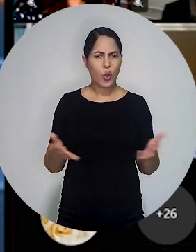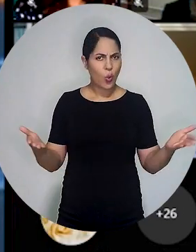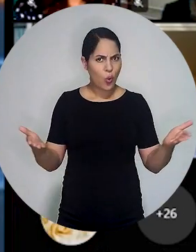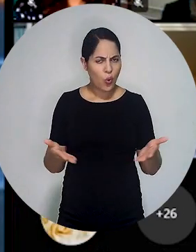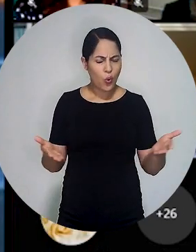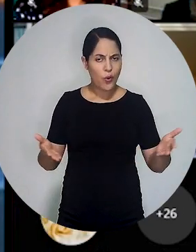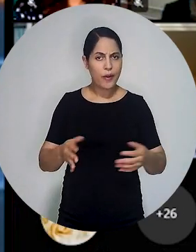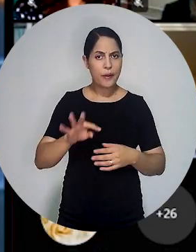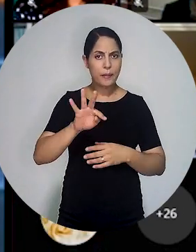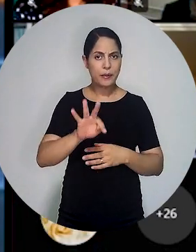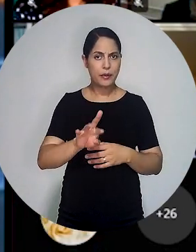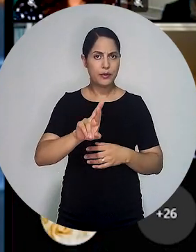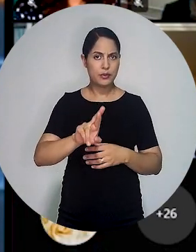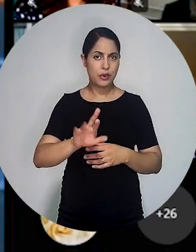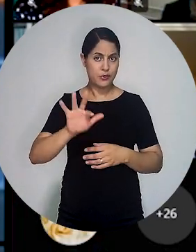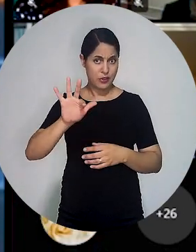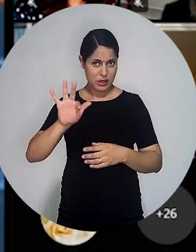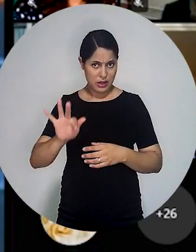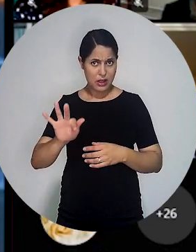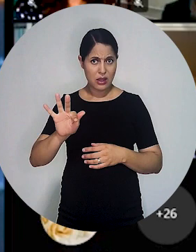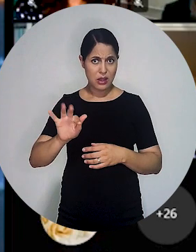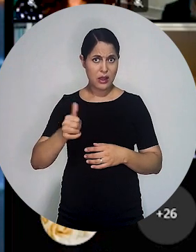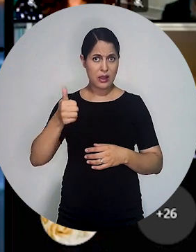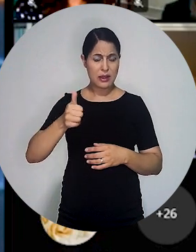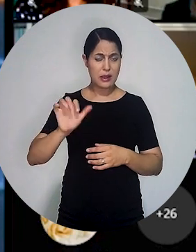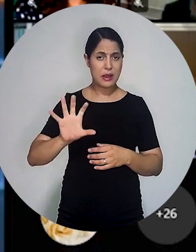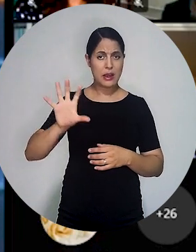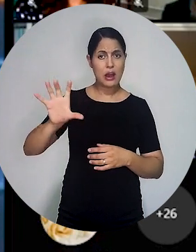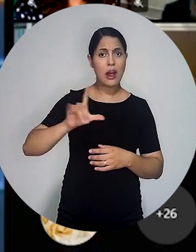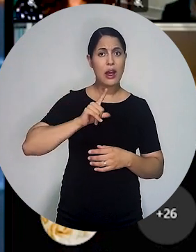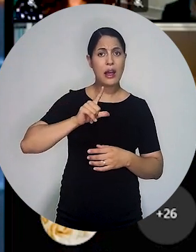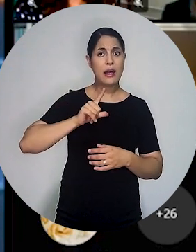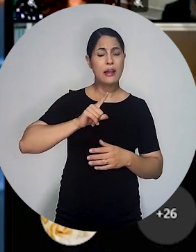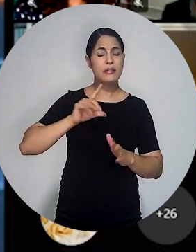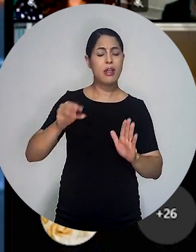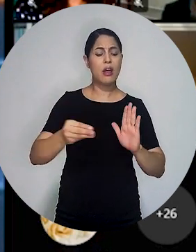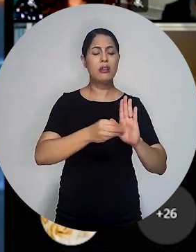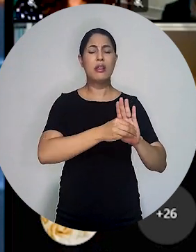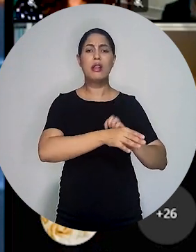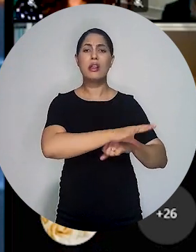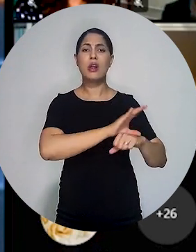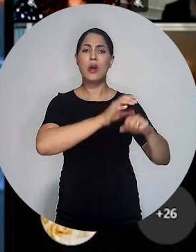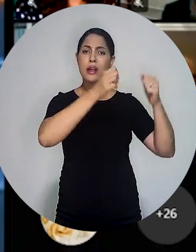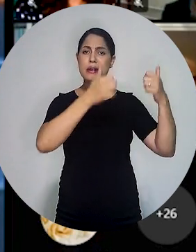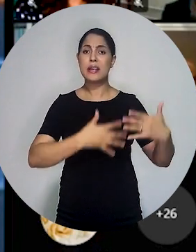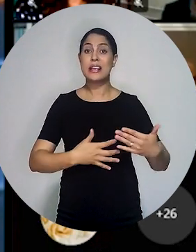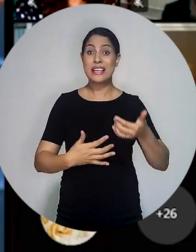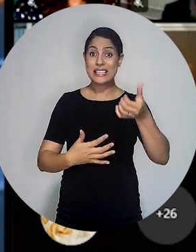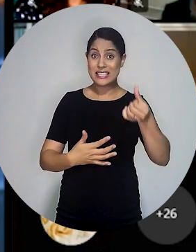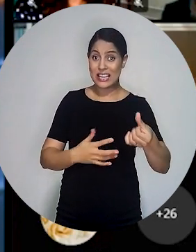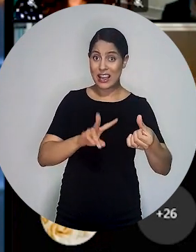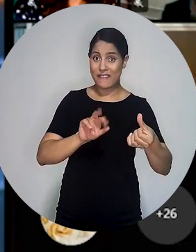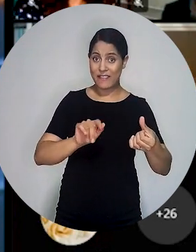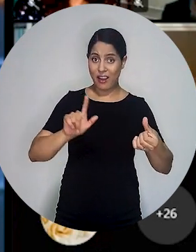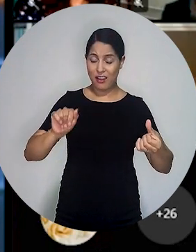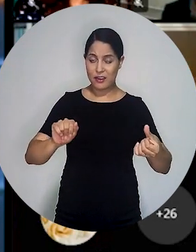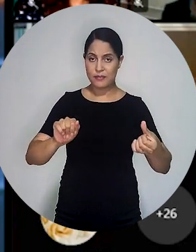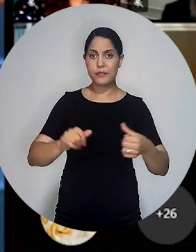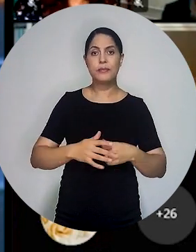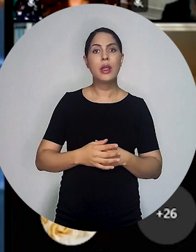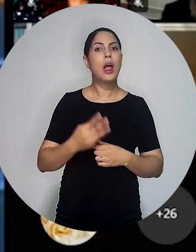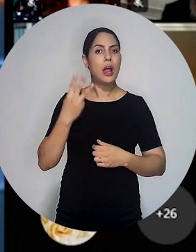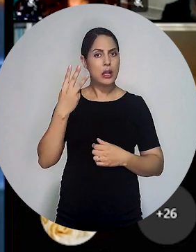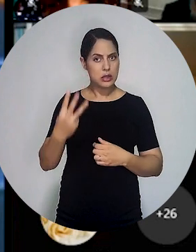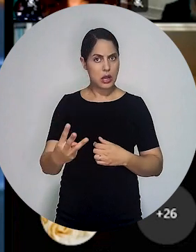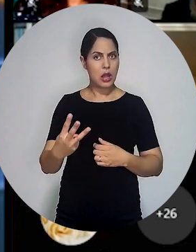Fato é que hoje o Tribunal Regional Federal da Primeira Região existem seis cadeiras destinadas ao 5º Constitucional. Três